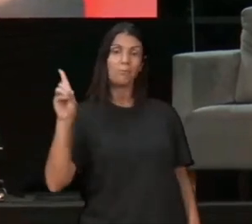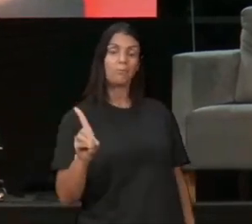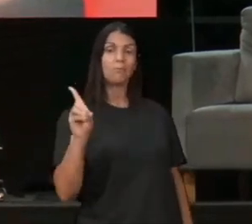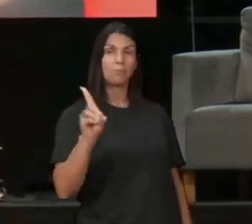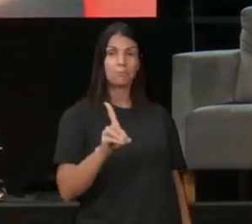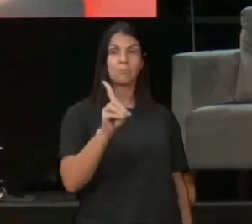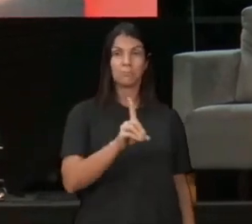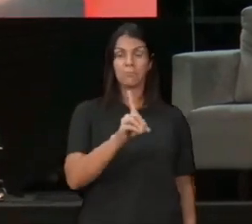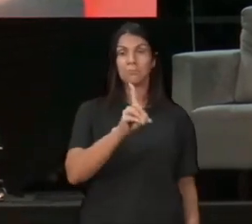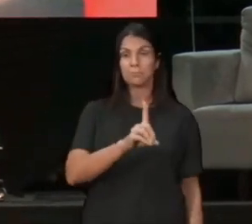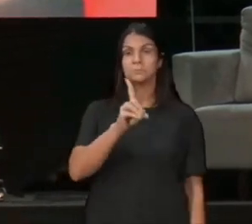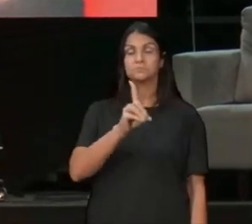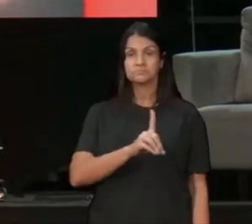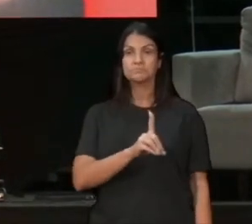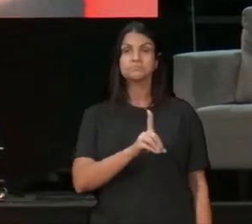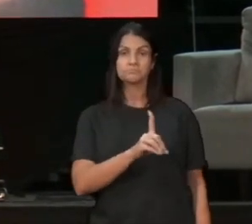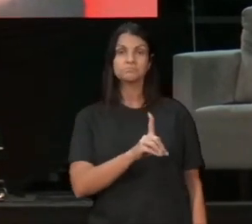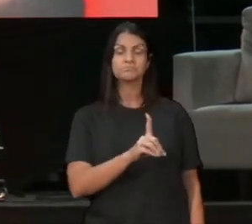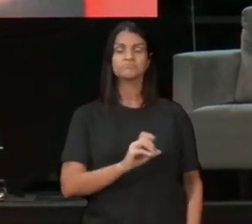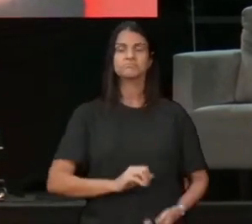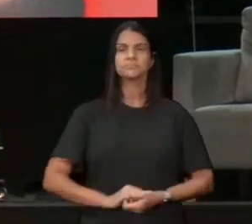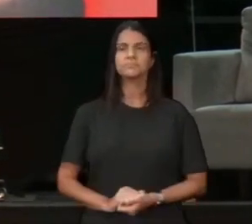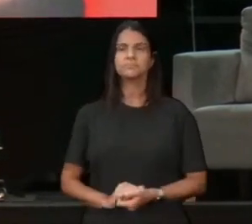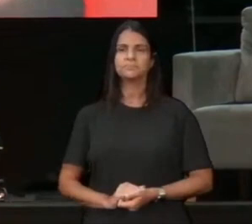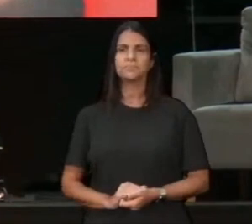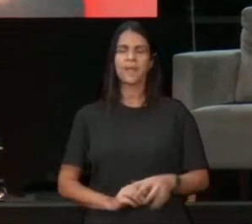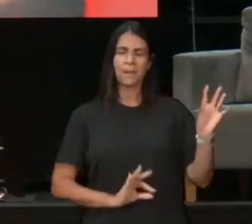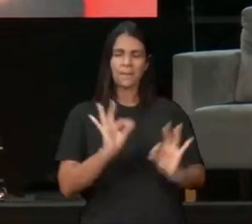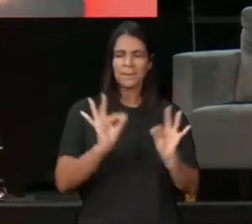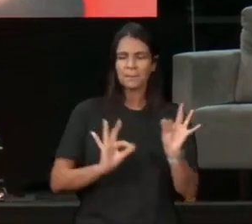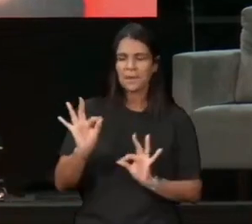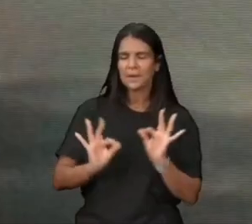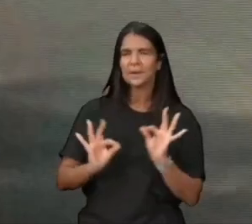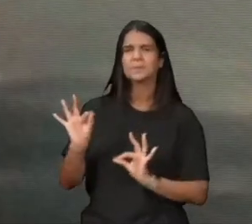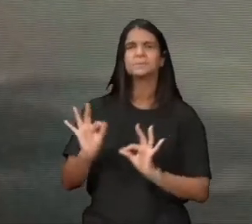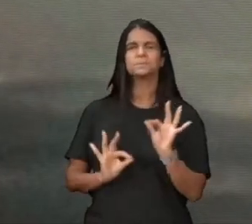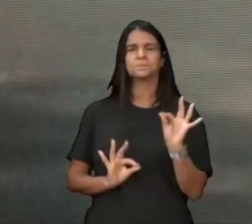pega aquela picanha, prepara a fatiada para Jesus,